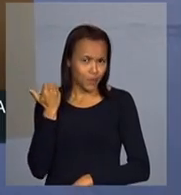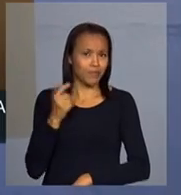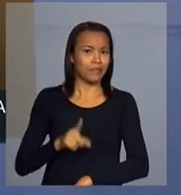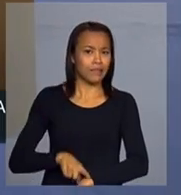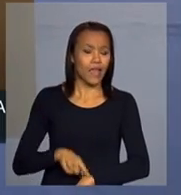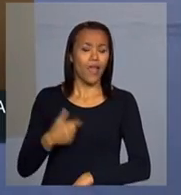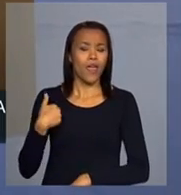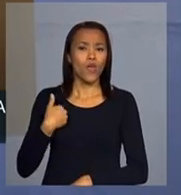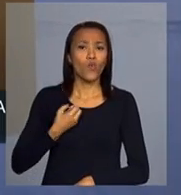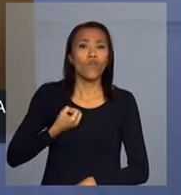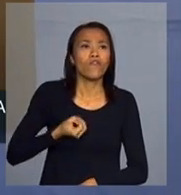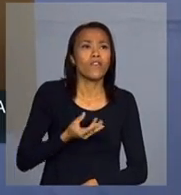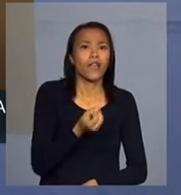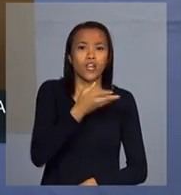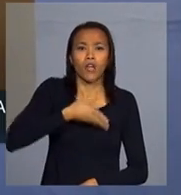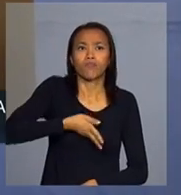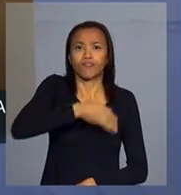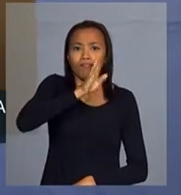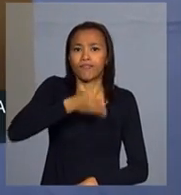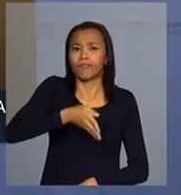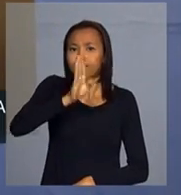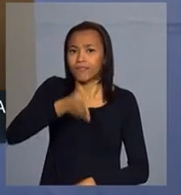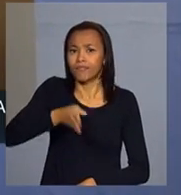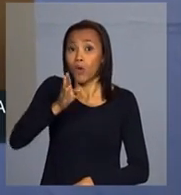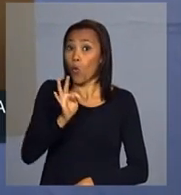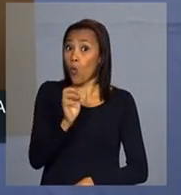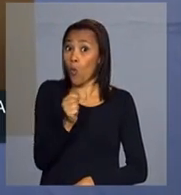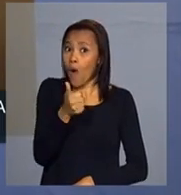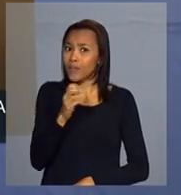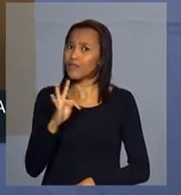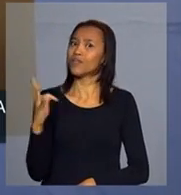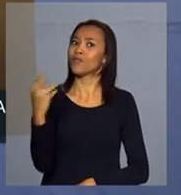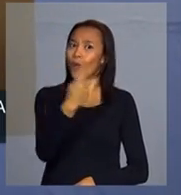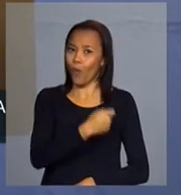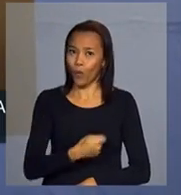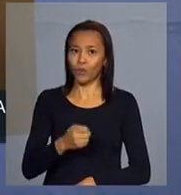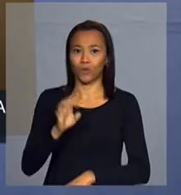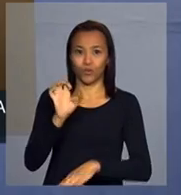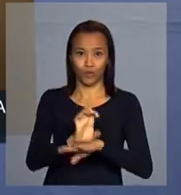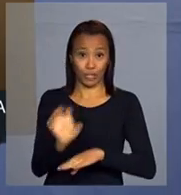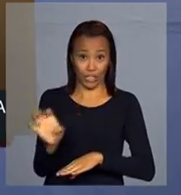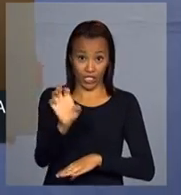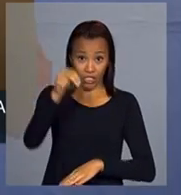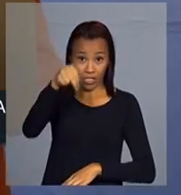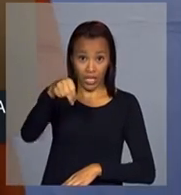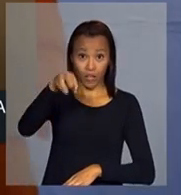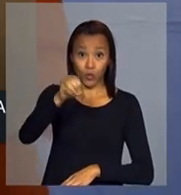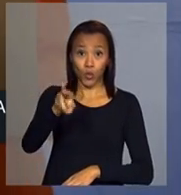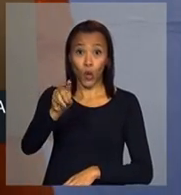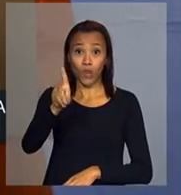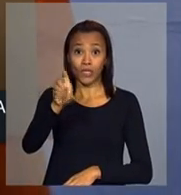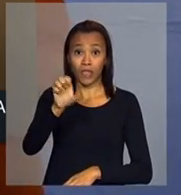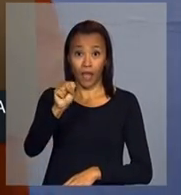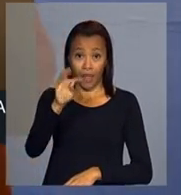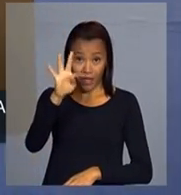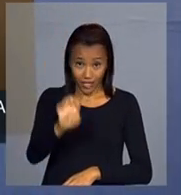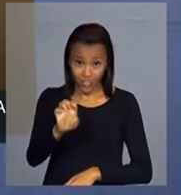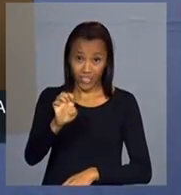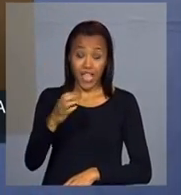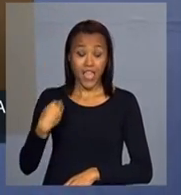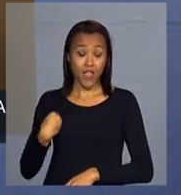eu tenho viajado por quase todos os estados do Nordeste. E estar no Nordeste sempre me